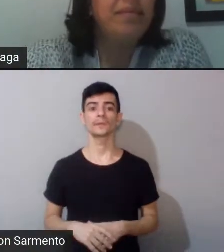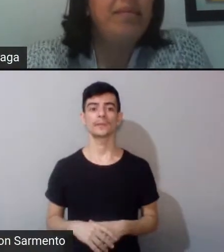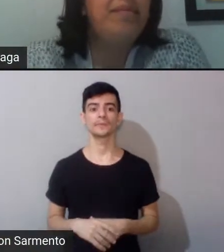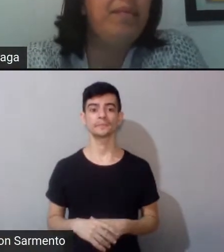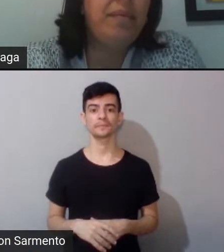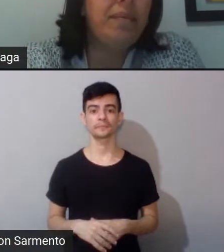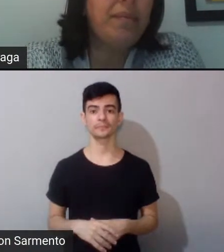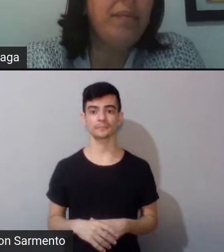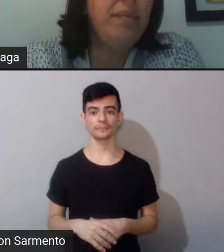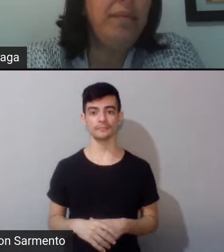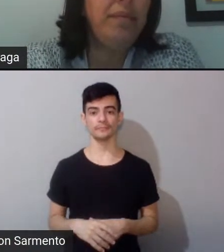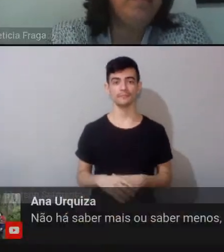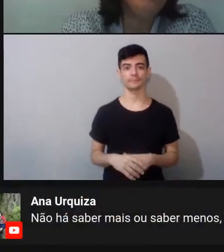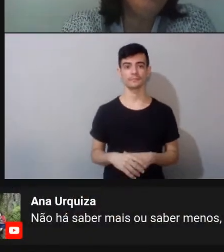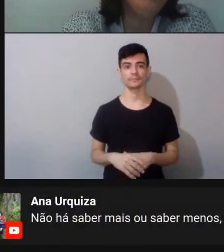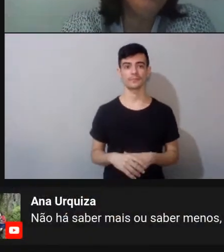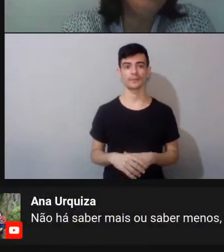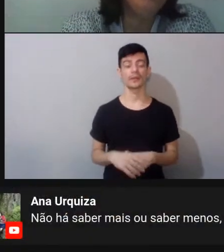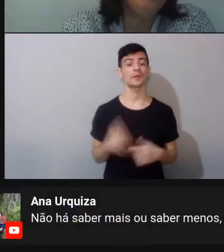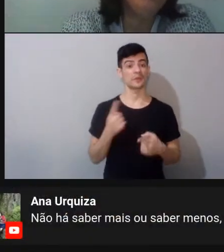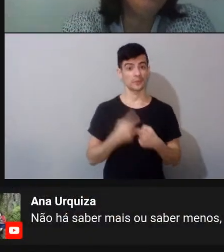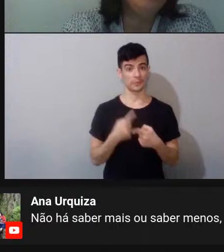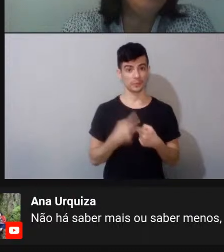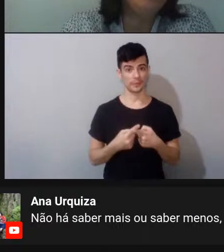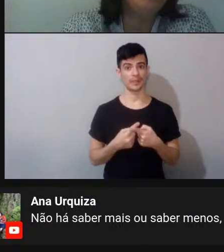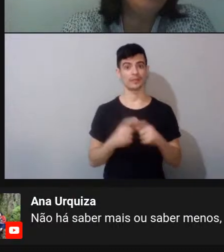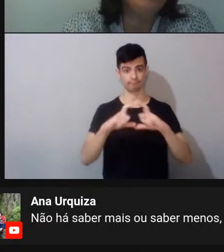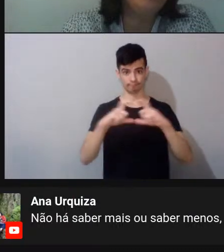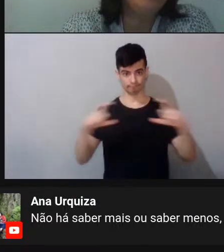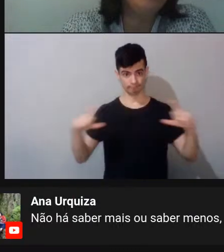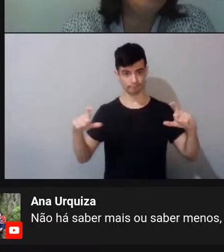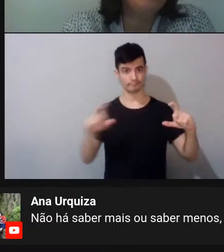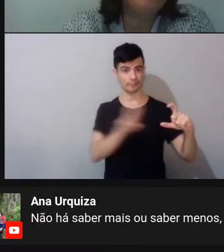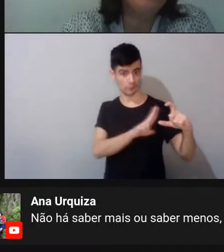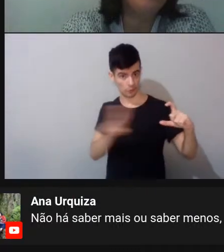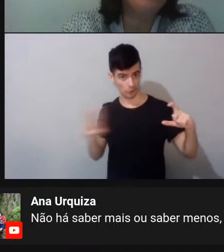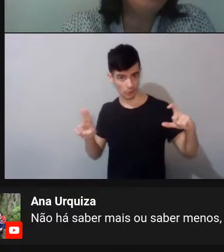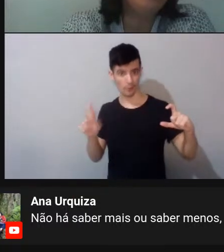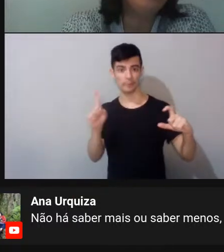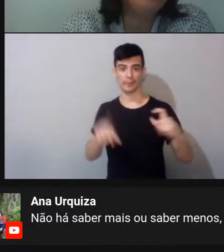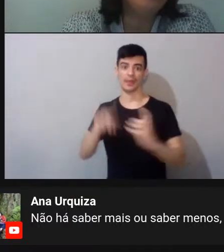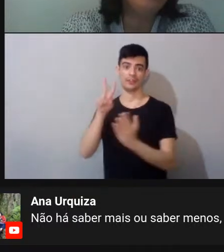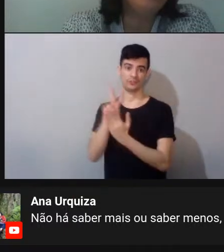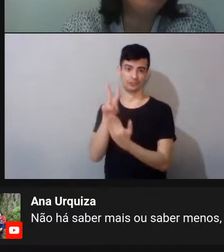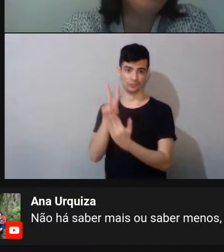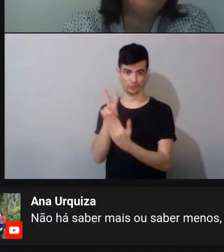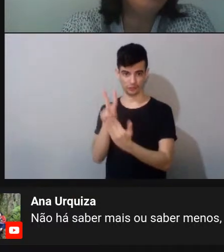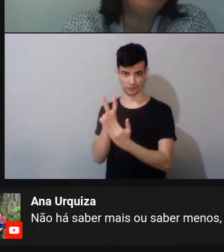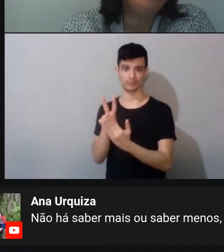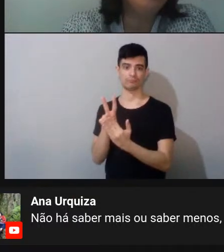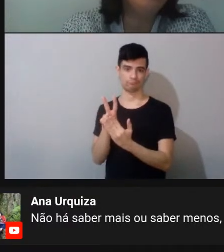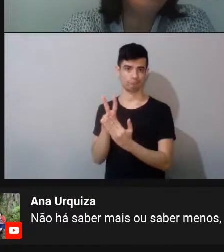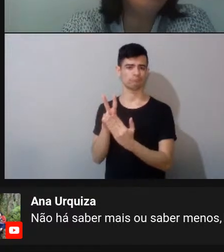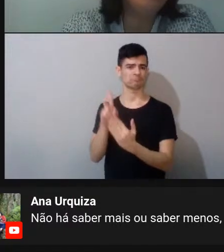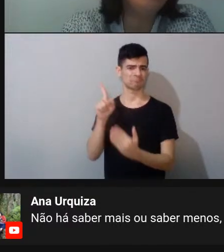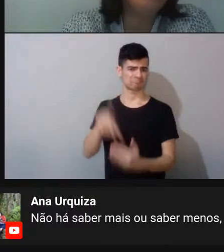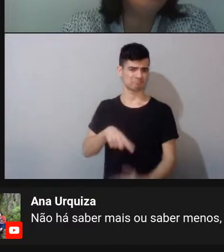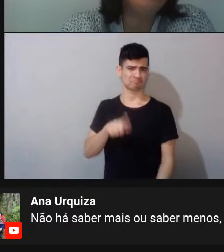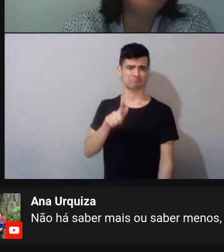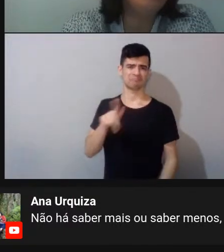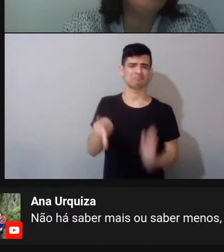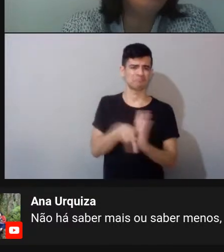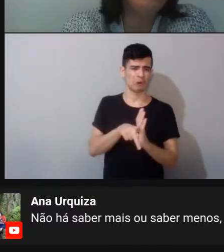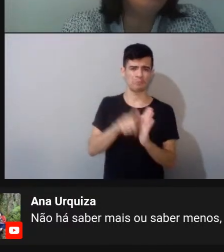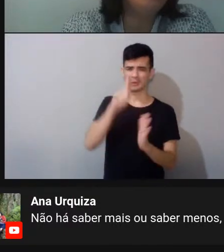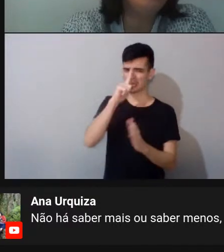principalmente no nome indígena, né? O nome, se eu não me engano, ele é de matriz grega, sei lá. Não sei. Sei que a